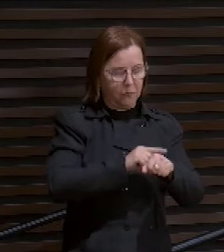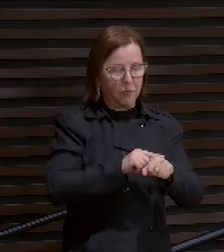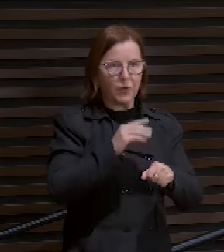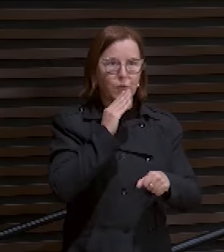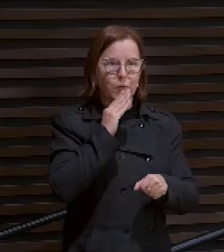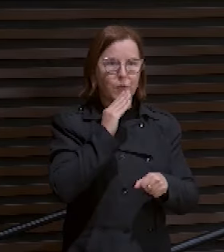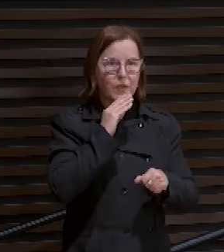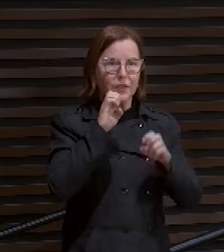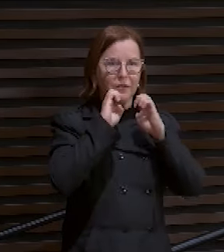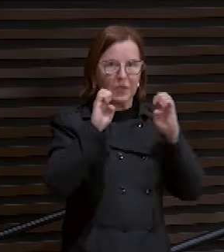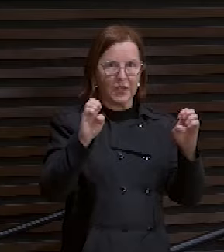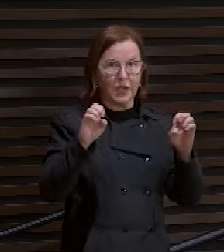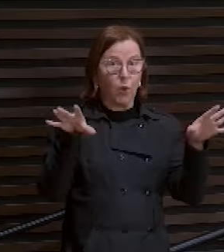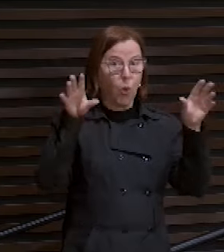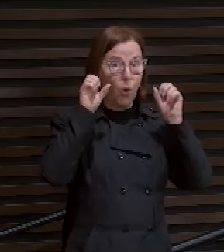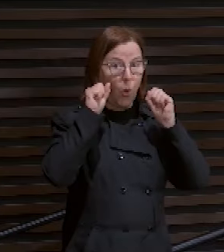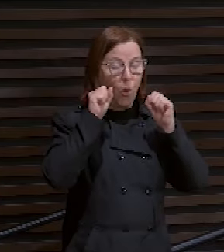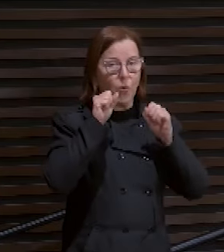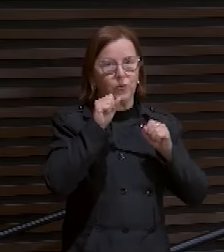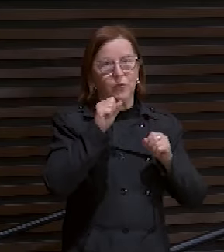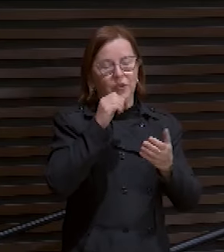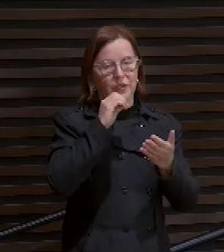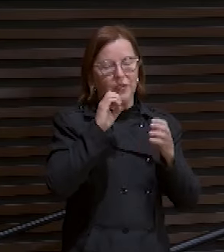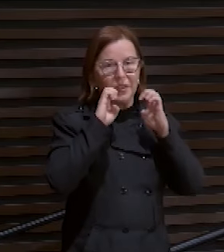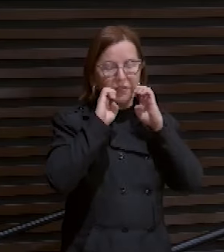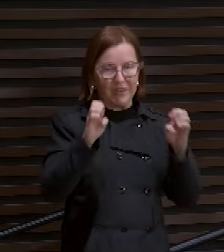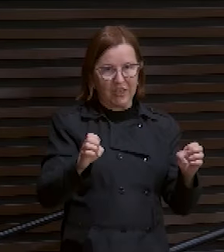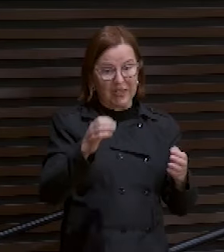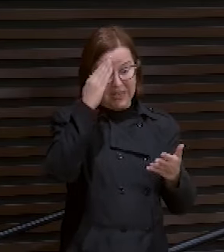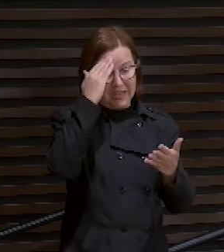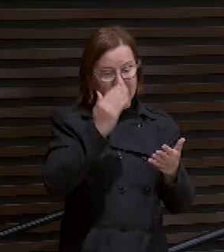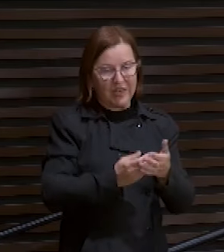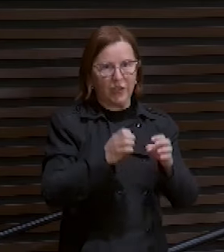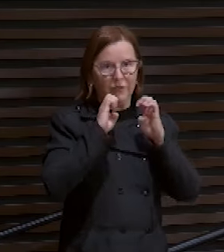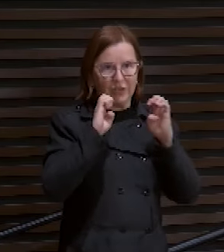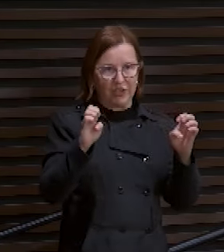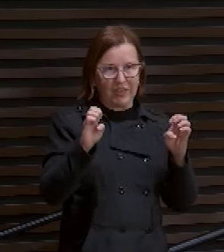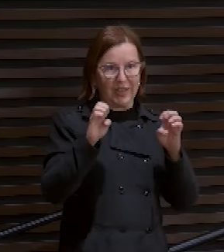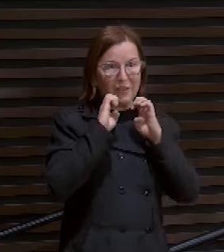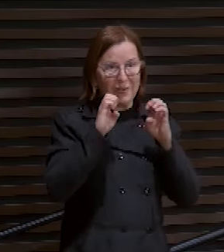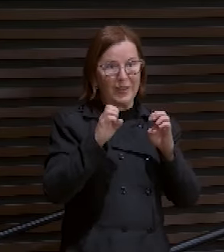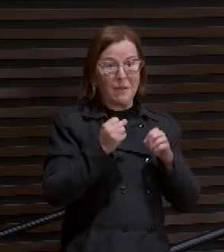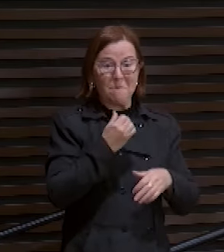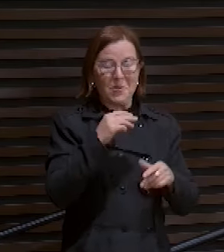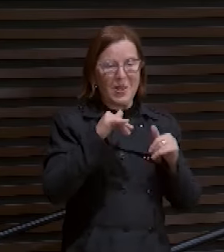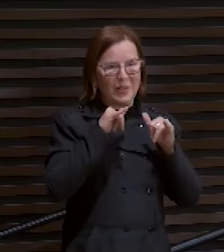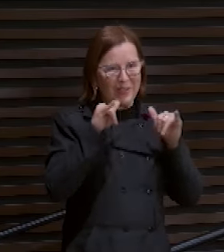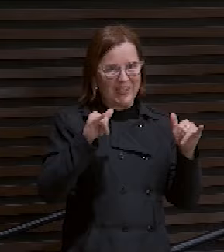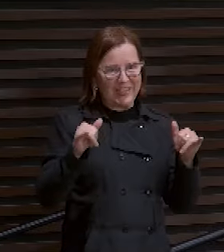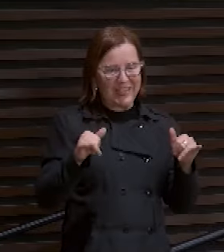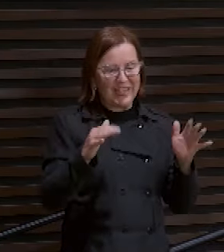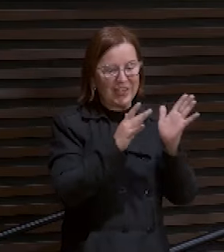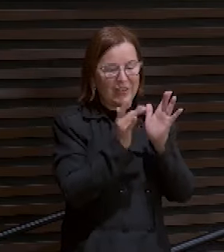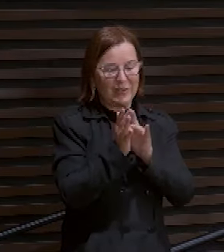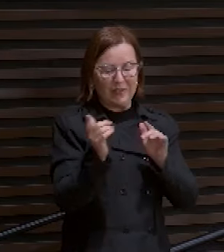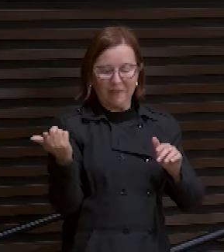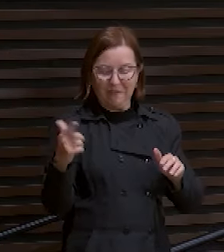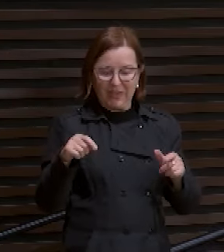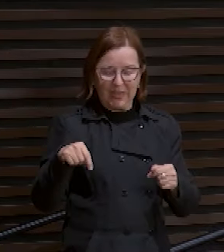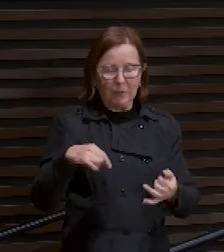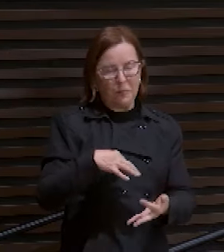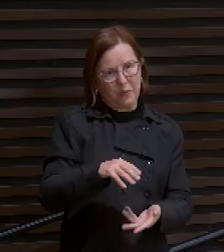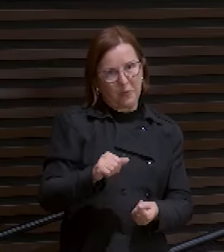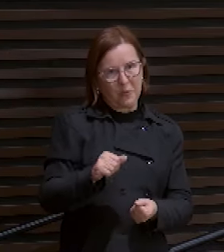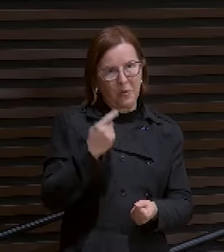Quando eu ouço o Evangelho. Quando eu creio no Evangelho. Evangelho é a boa notícia. Que Jesus veio para o mundo. Para